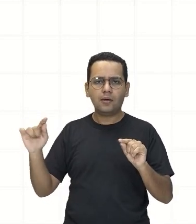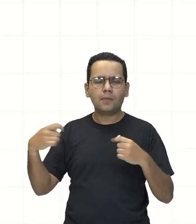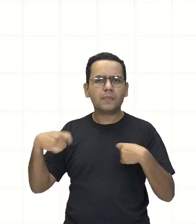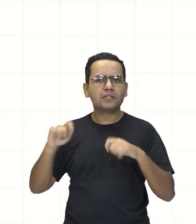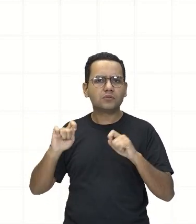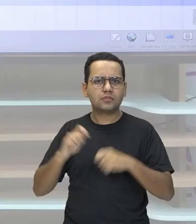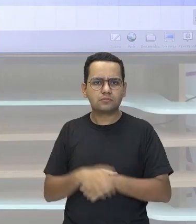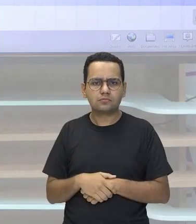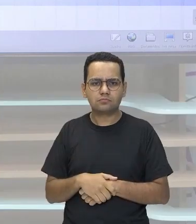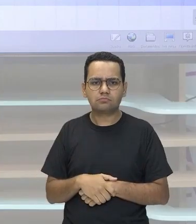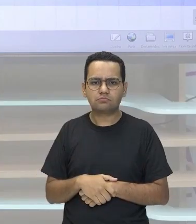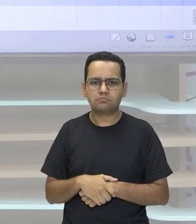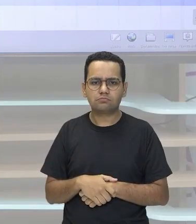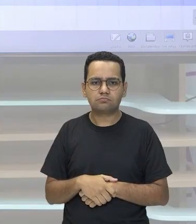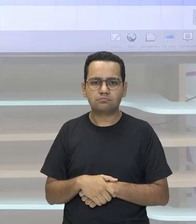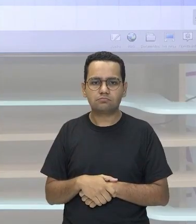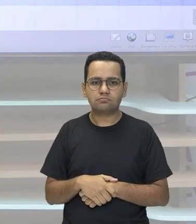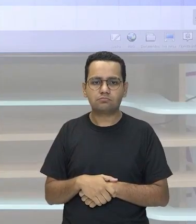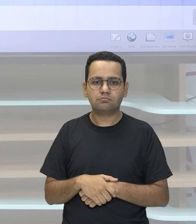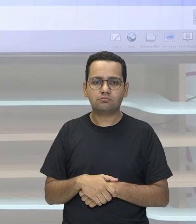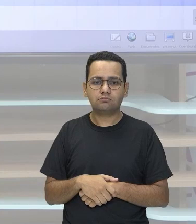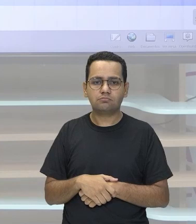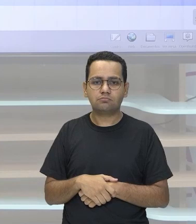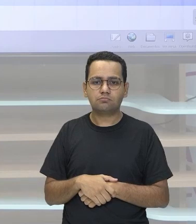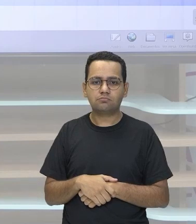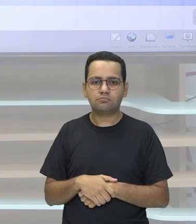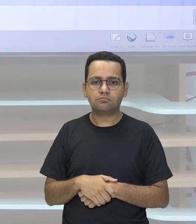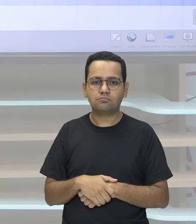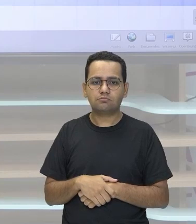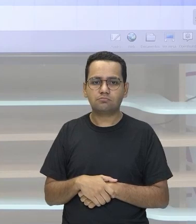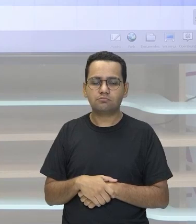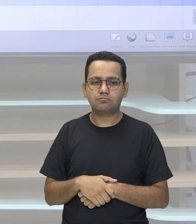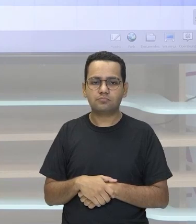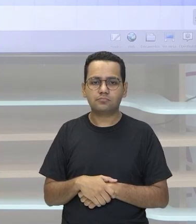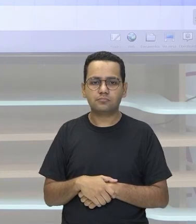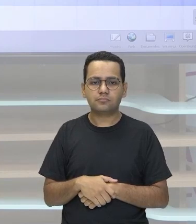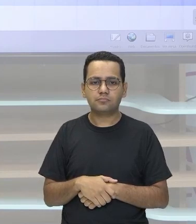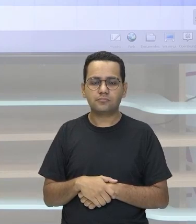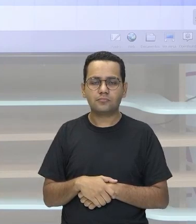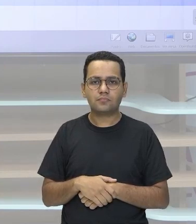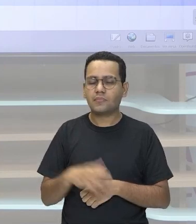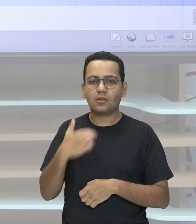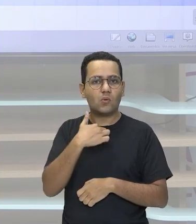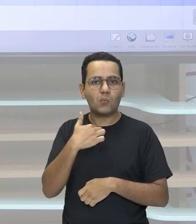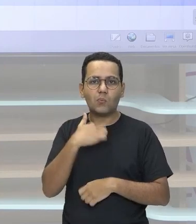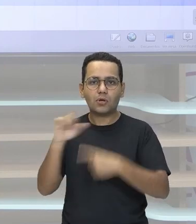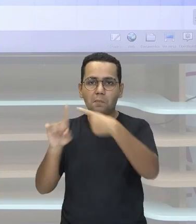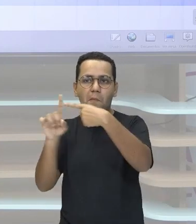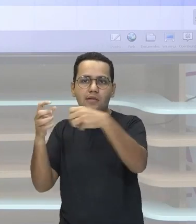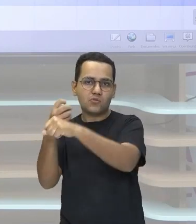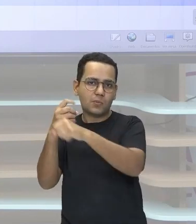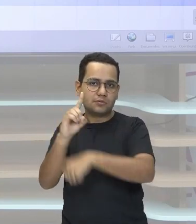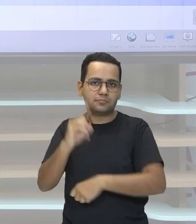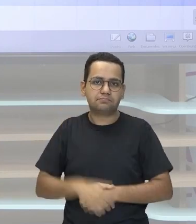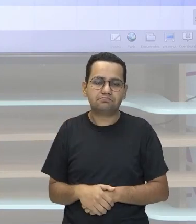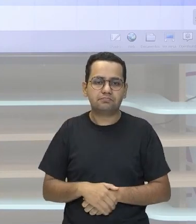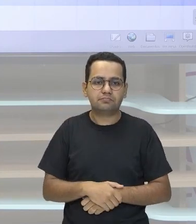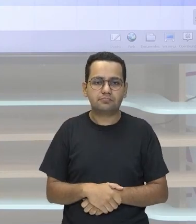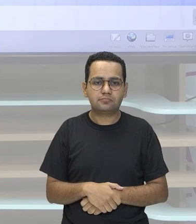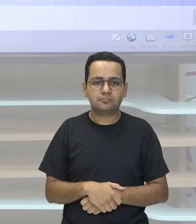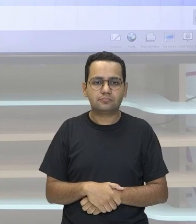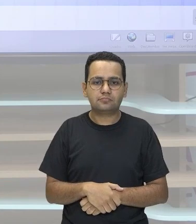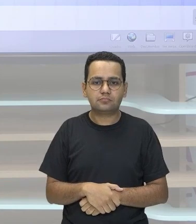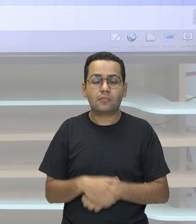não vai poder adicionar Porque o primeiro passo diz que As potências de base